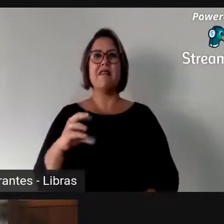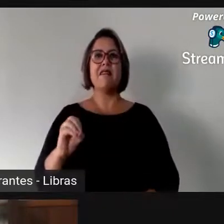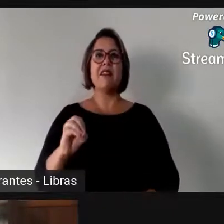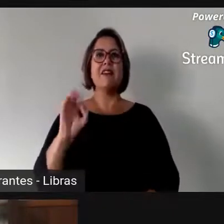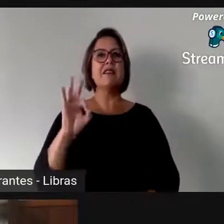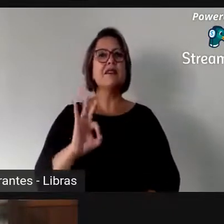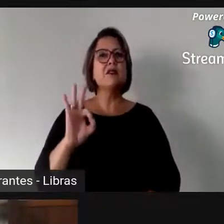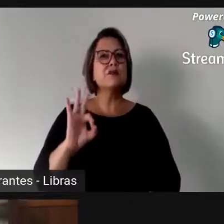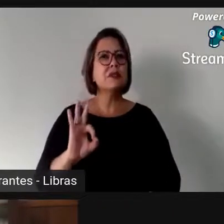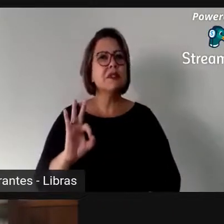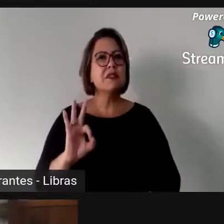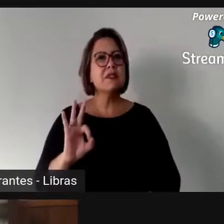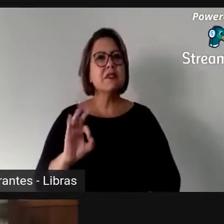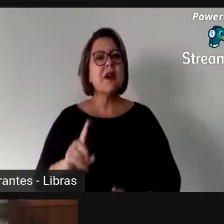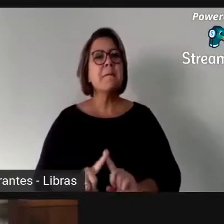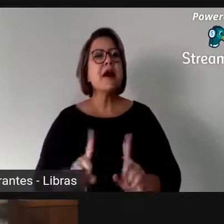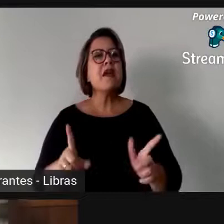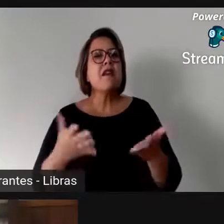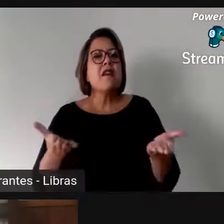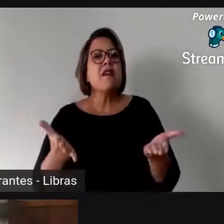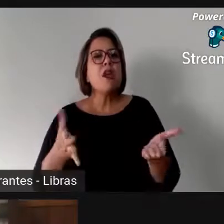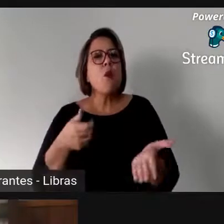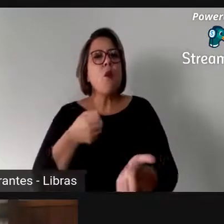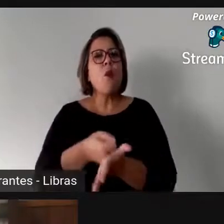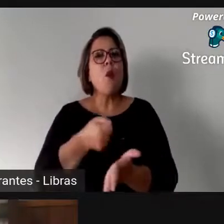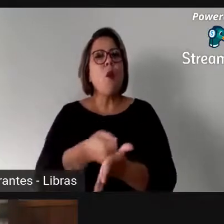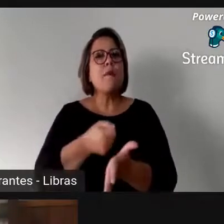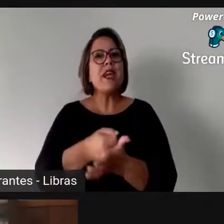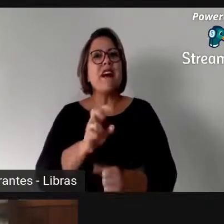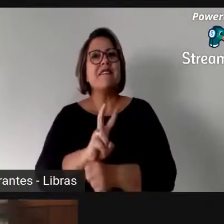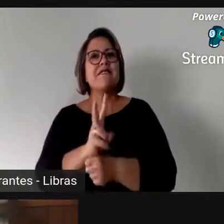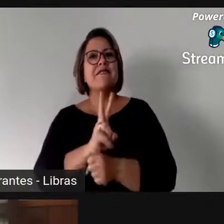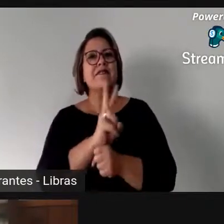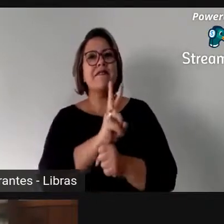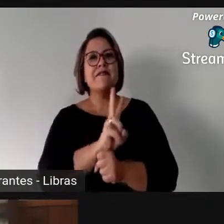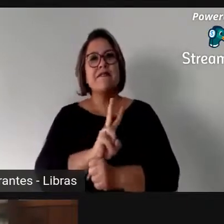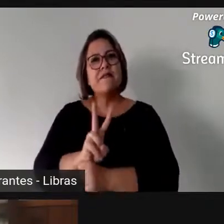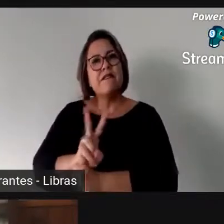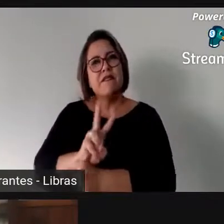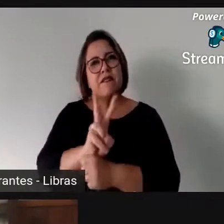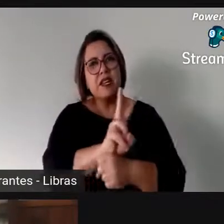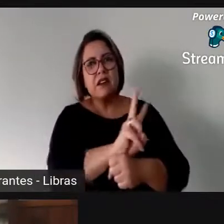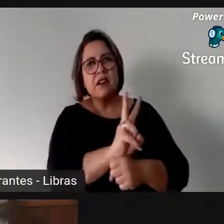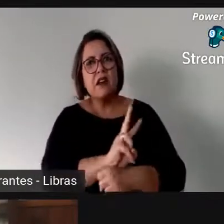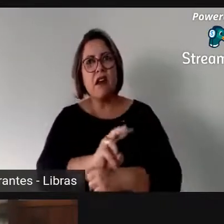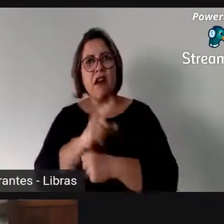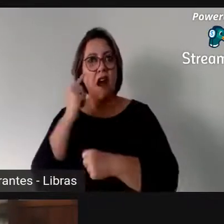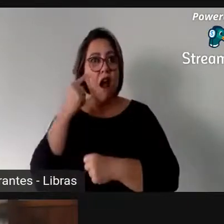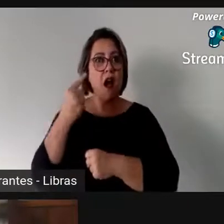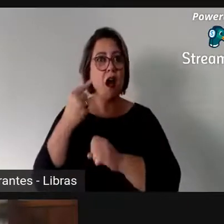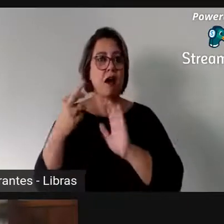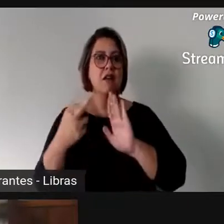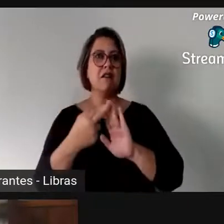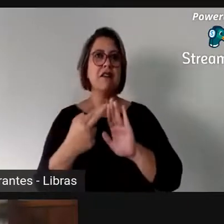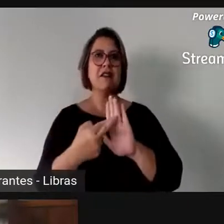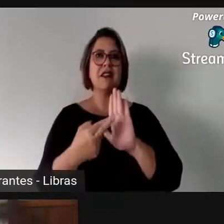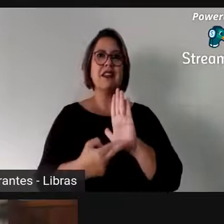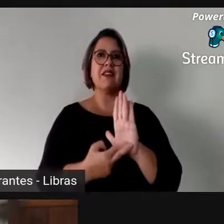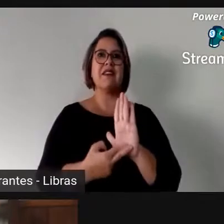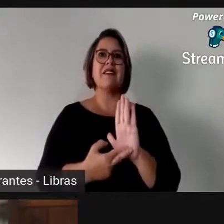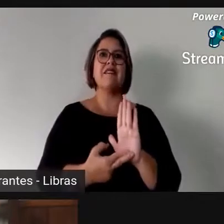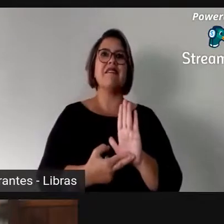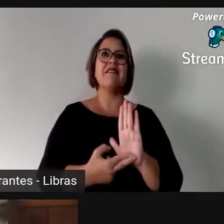que têm por obrigação fiscalizar essas regras, eles jogam contra as mulheres.